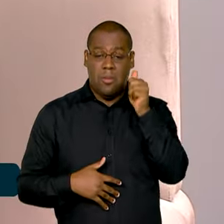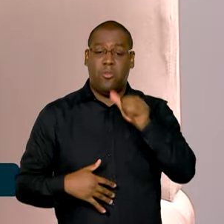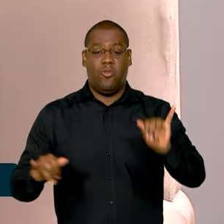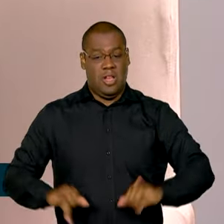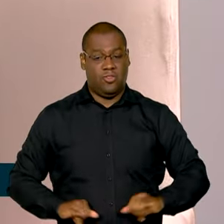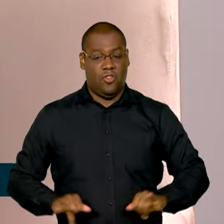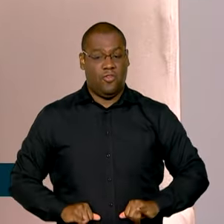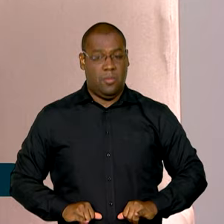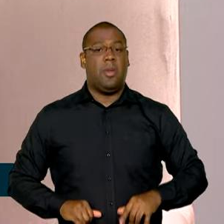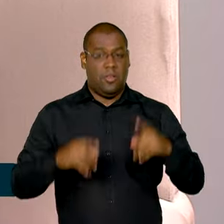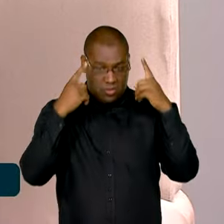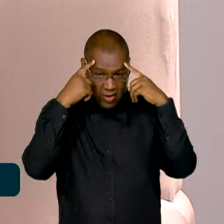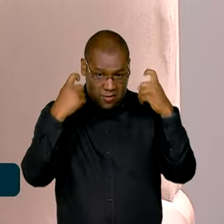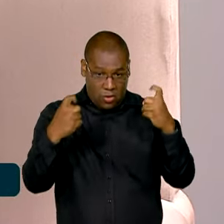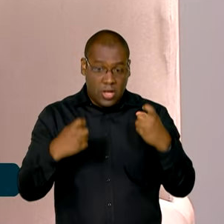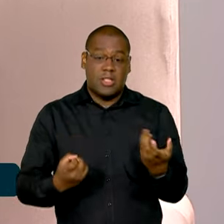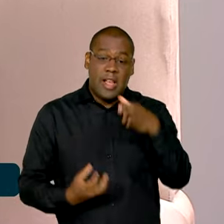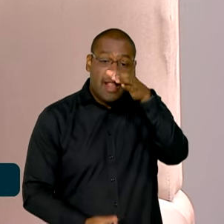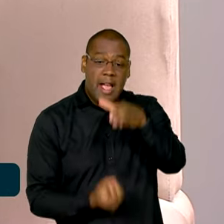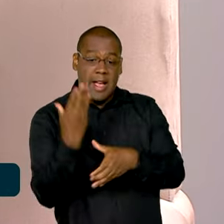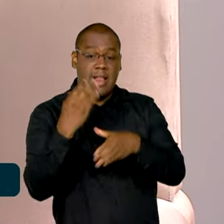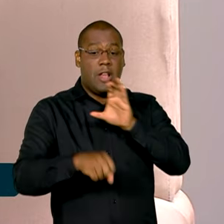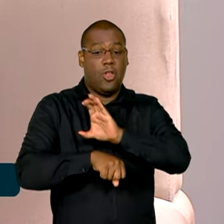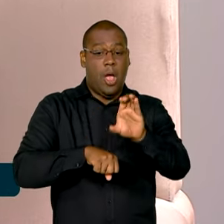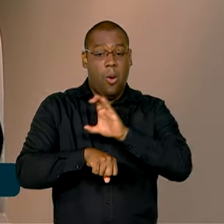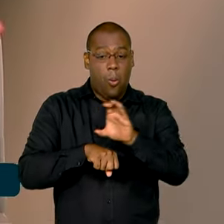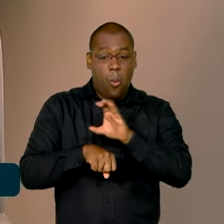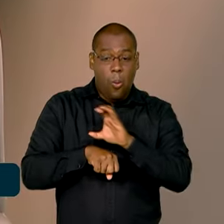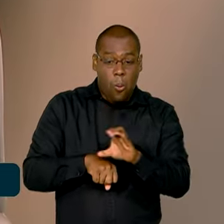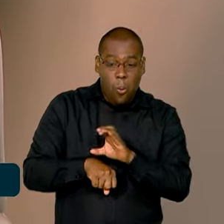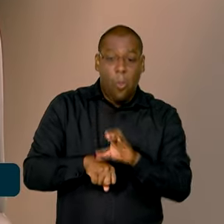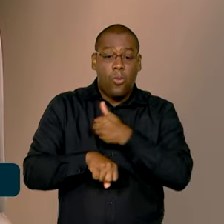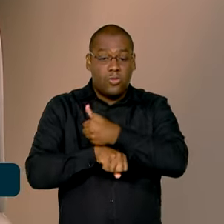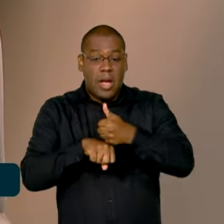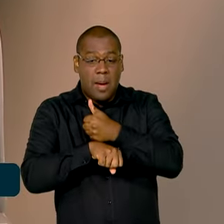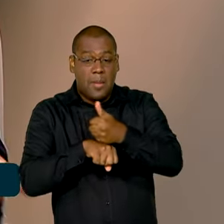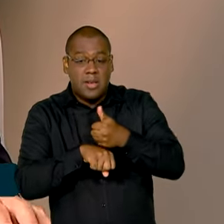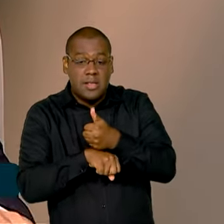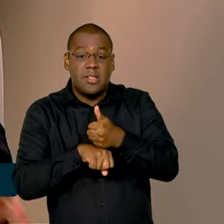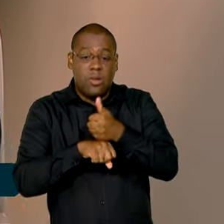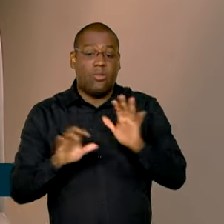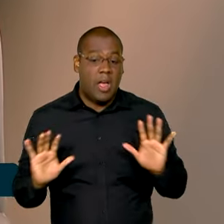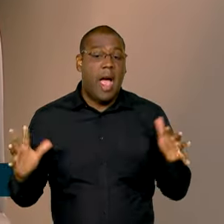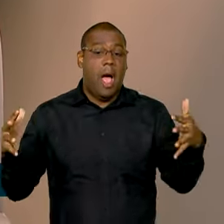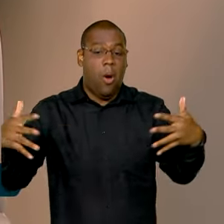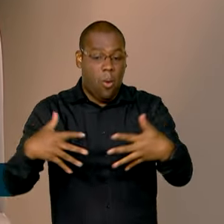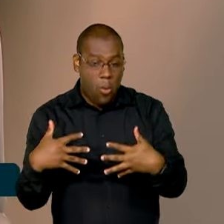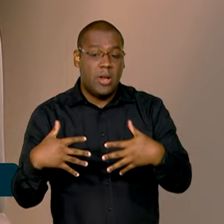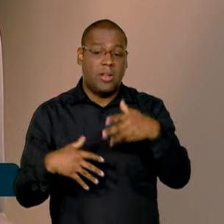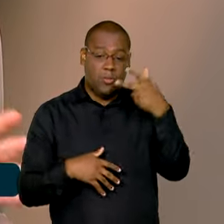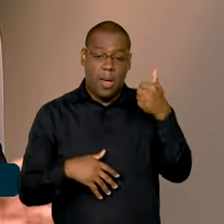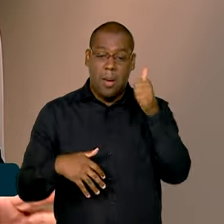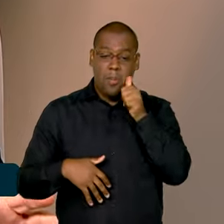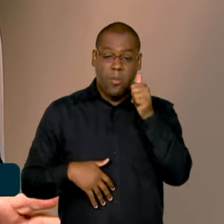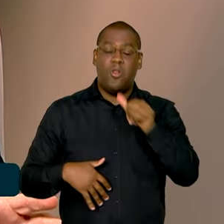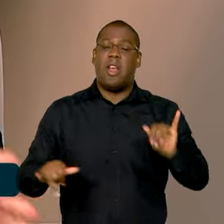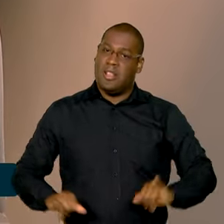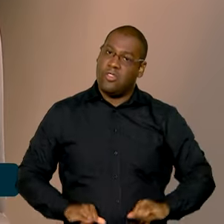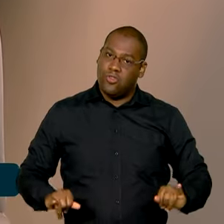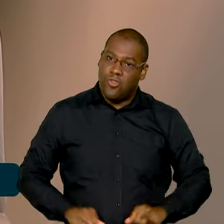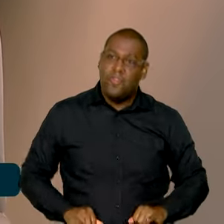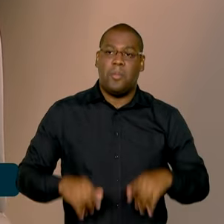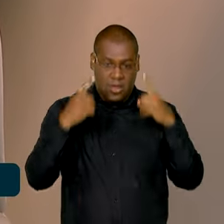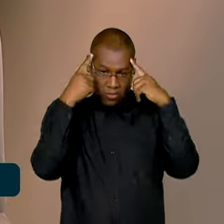gente, fez cursos, capacitou para a identificar essas mulheres, que muitas vezes têm vergonha até do que passou, temos que fazer em relação a esses outros segurados.